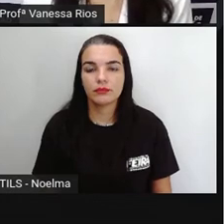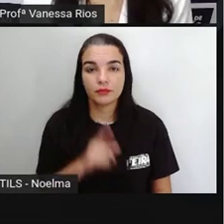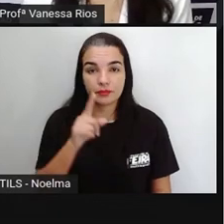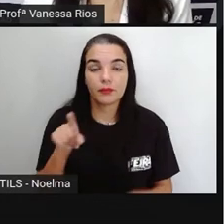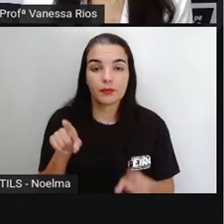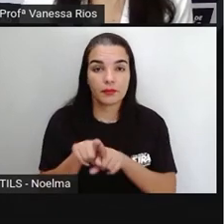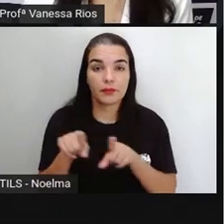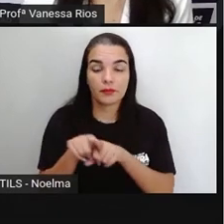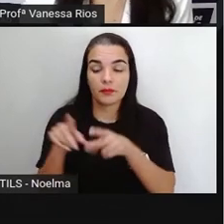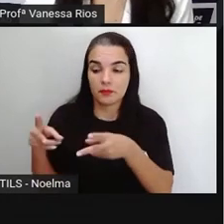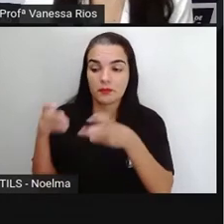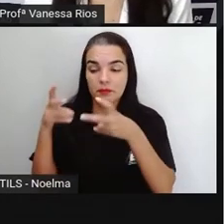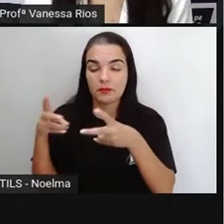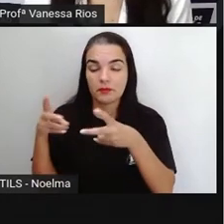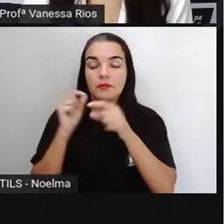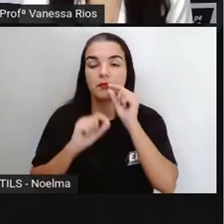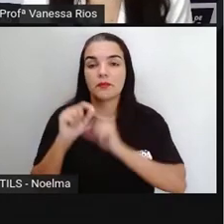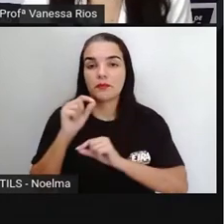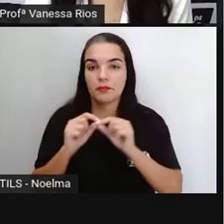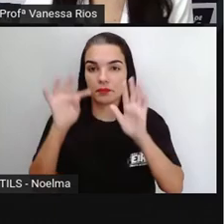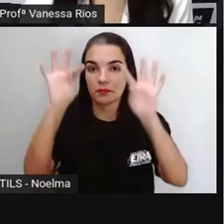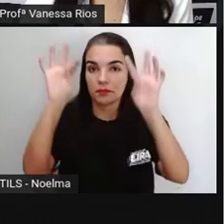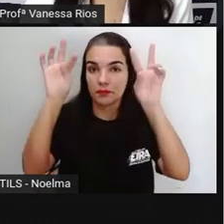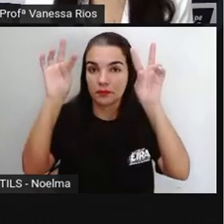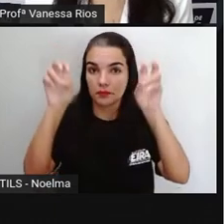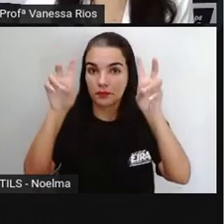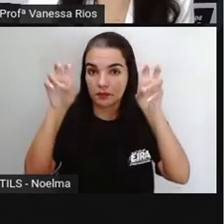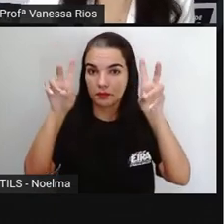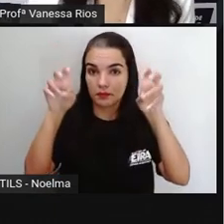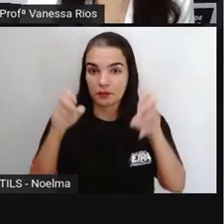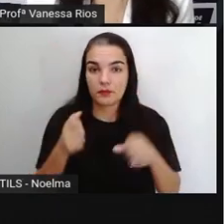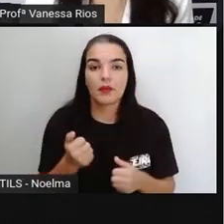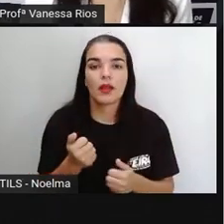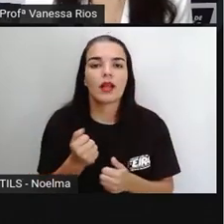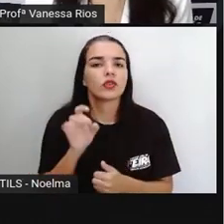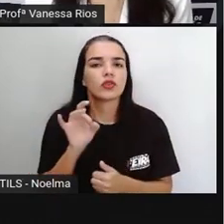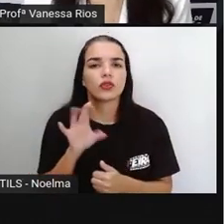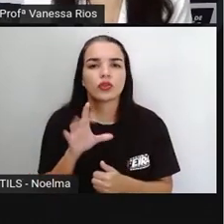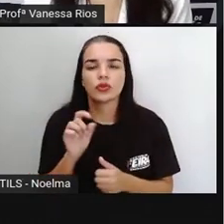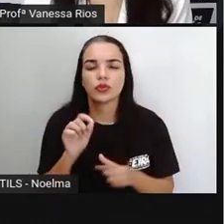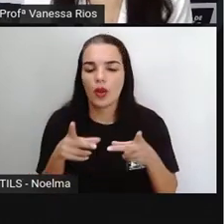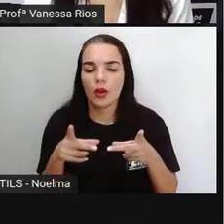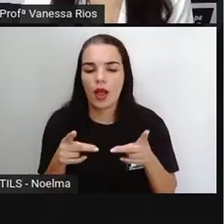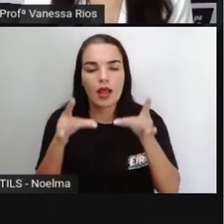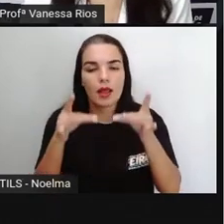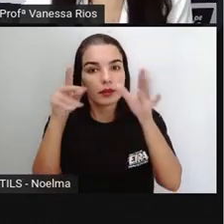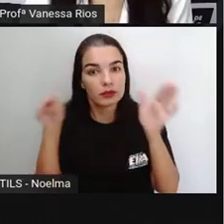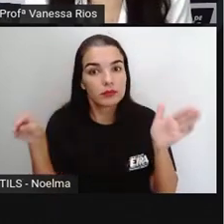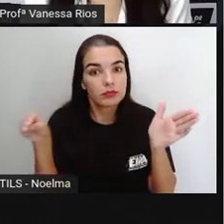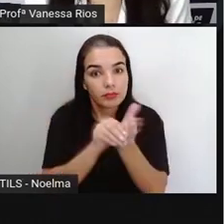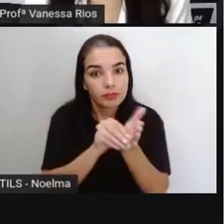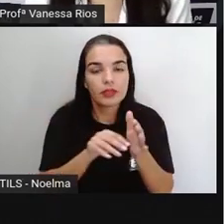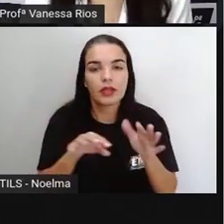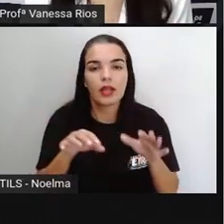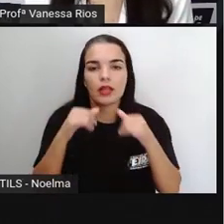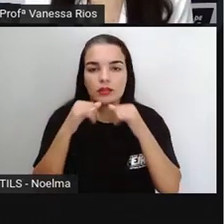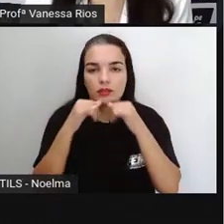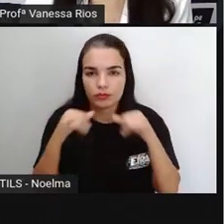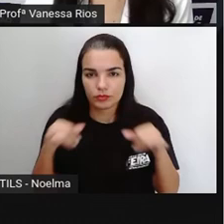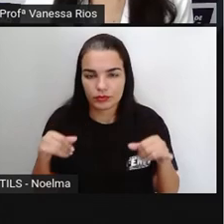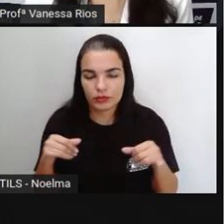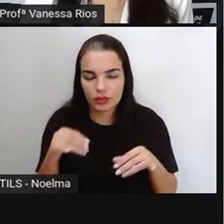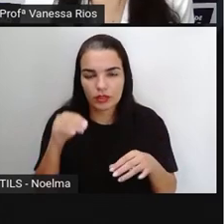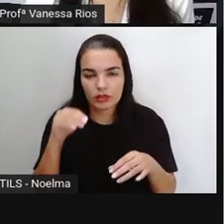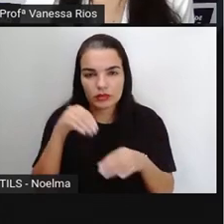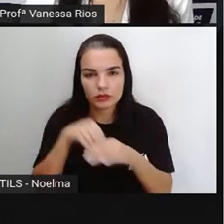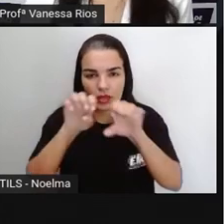perceber algo em relação ao título já que o título é um elemento que faz parte da estrutura das notícias. O